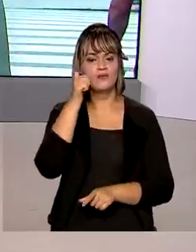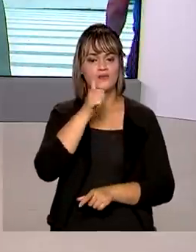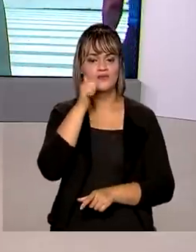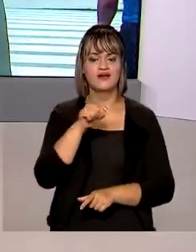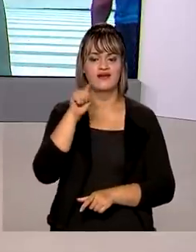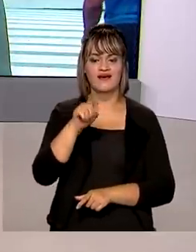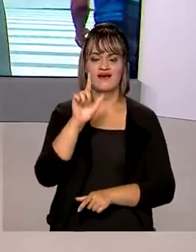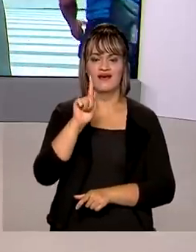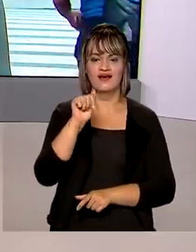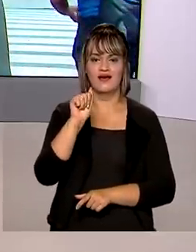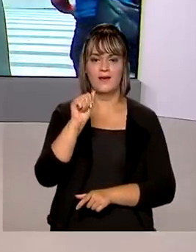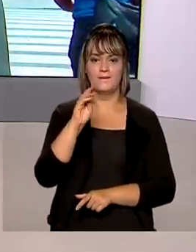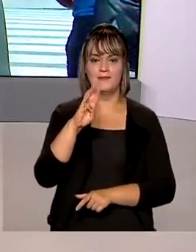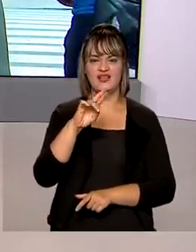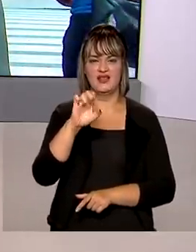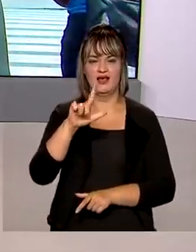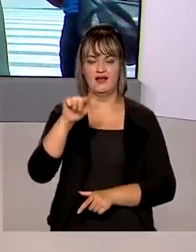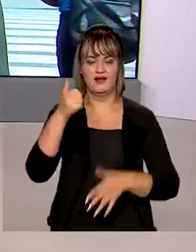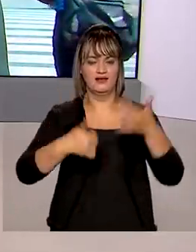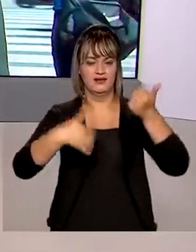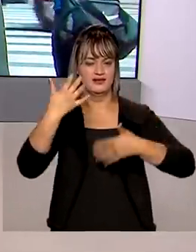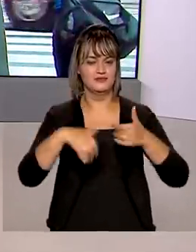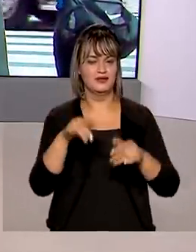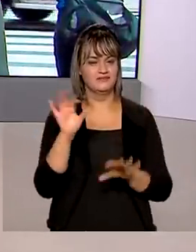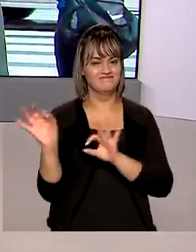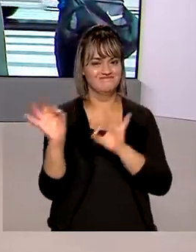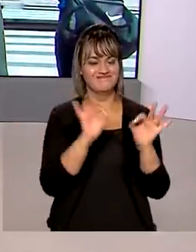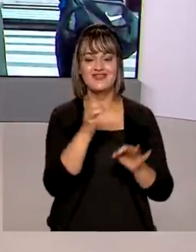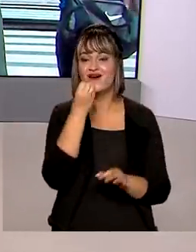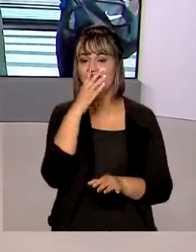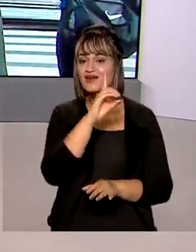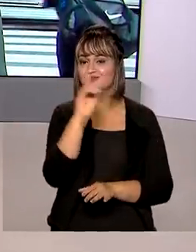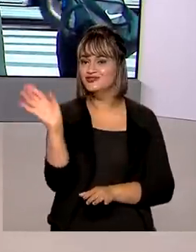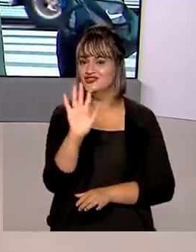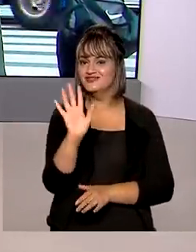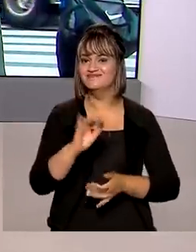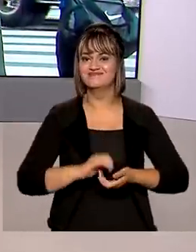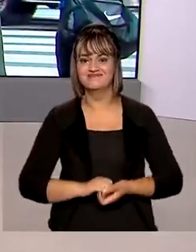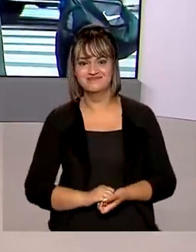a repórter Gabriela Noronha tem os detalhes pra gente. Oi, Gabi, bom dia!